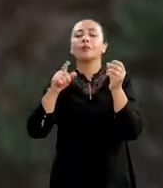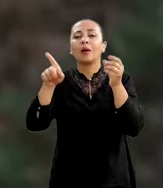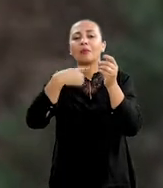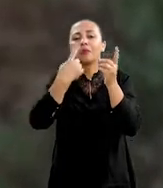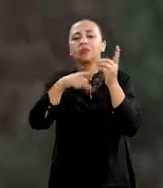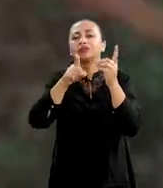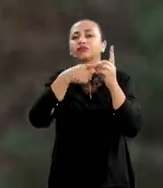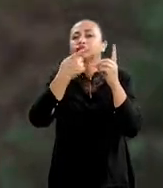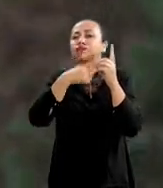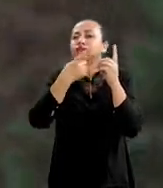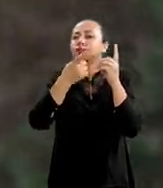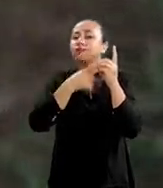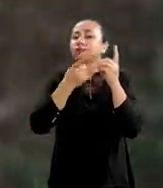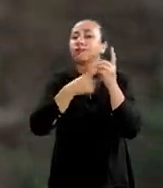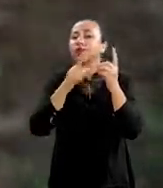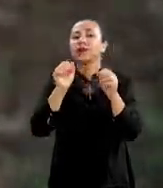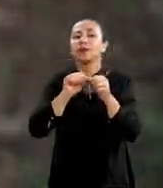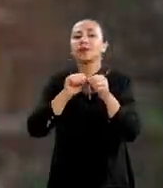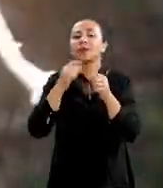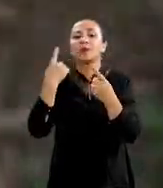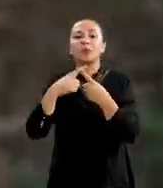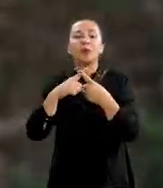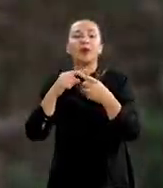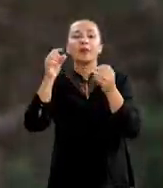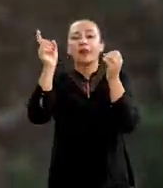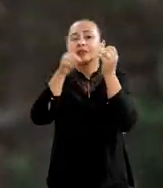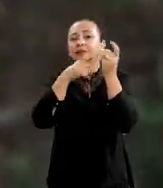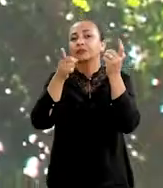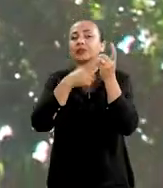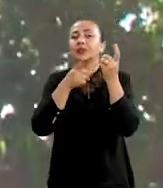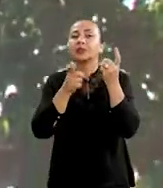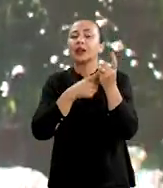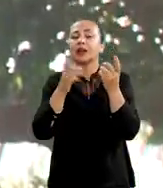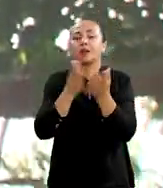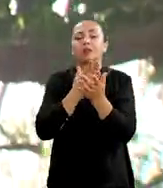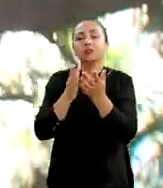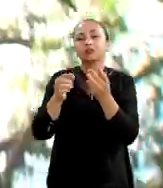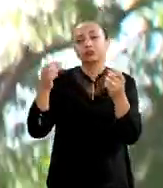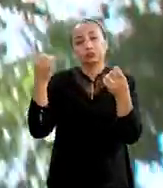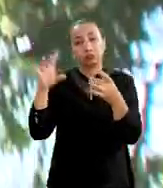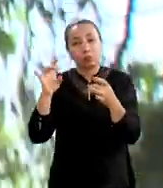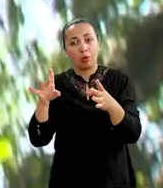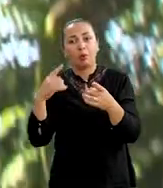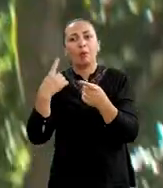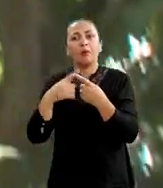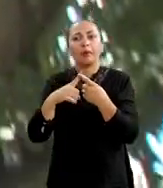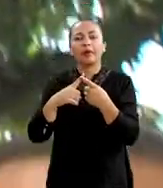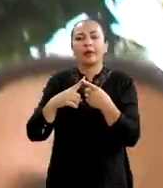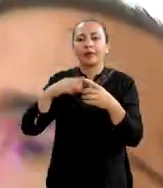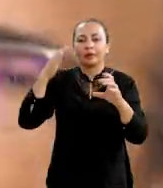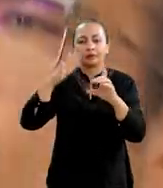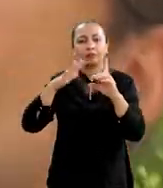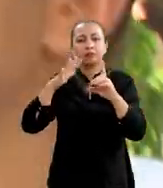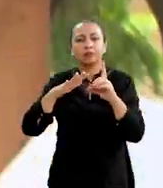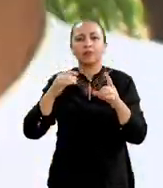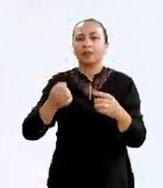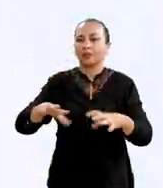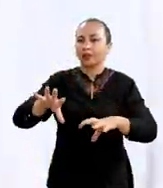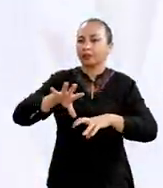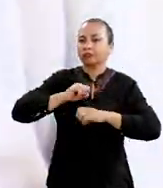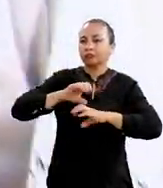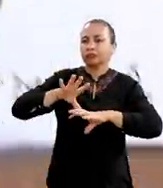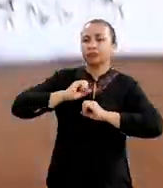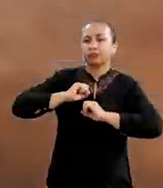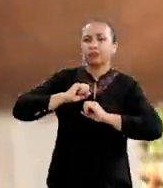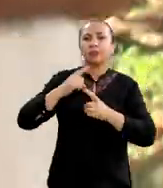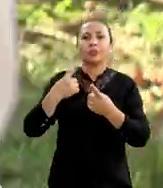berimbaus deve fazer? Por que o berimbaus faz determinado toque na capoeira? Isso instigou bastante a gente.